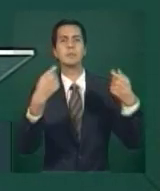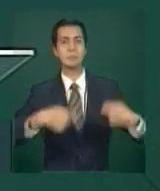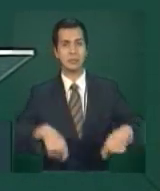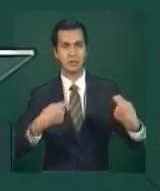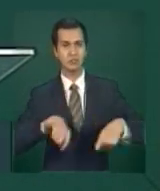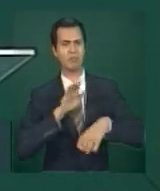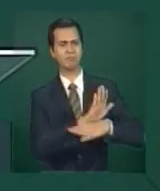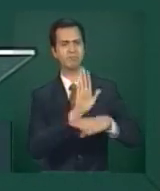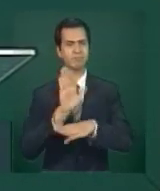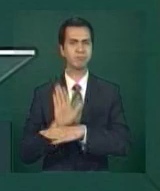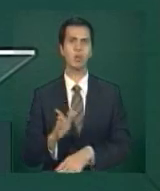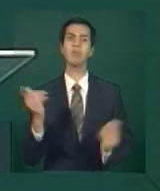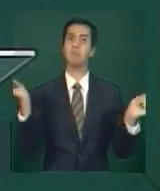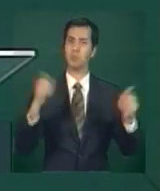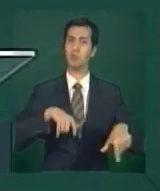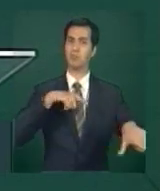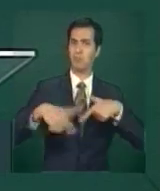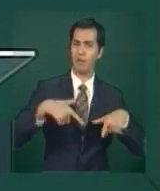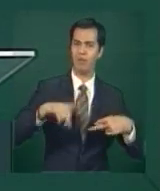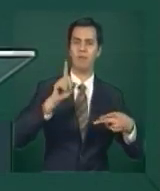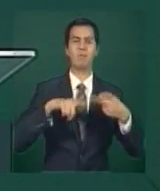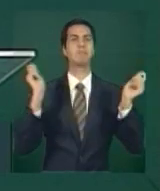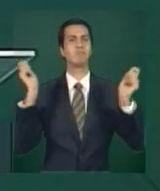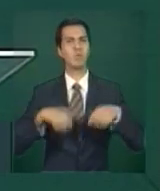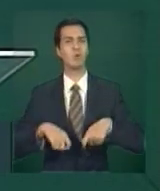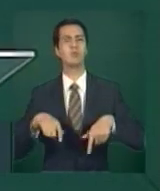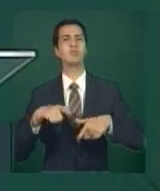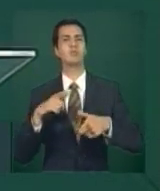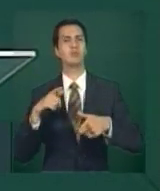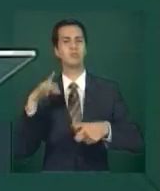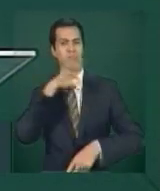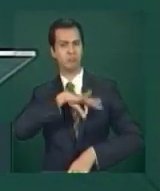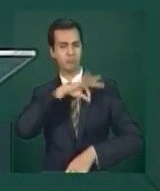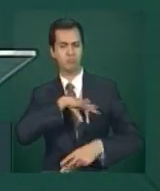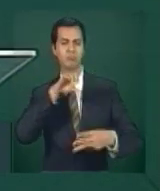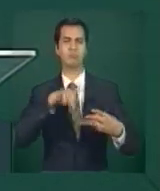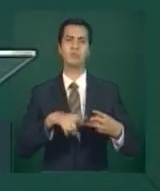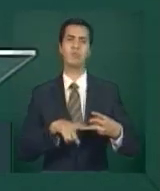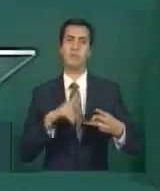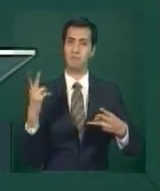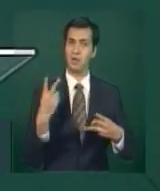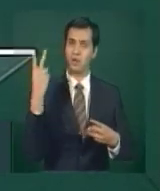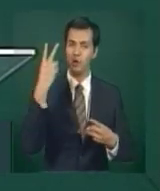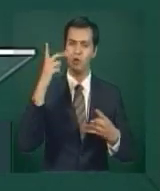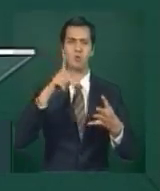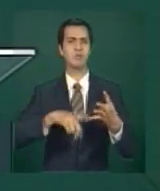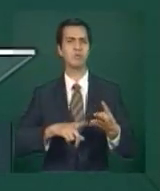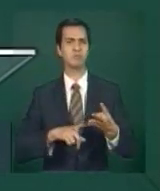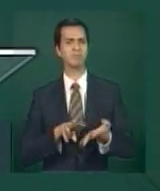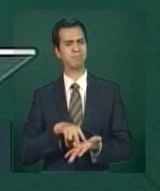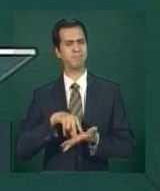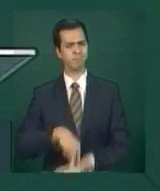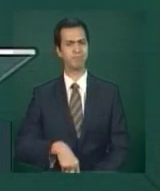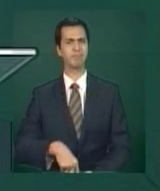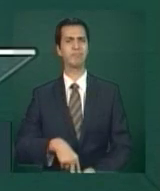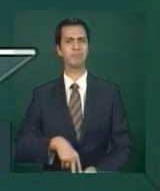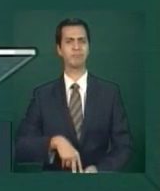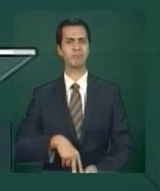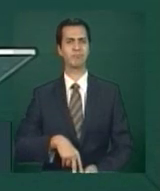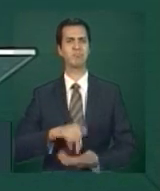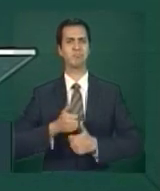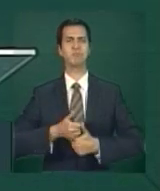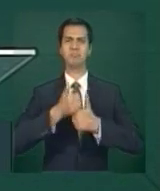trabalhe, crie valor, distribua renda e se afirme como protagonista de um